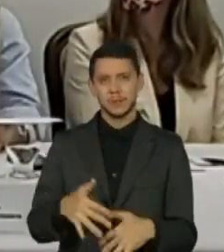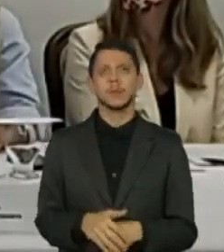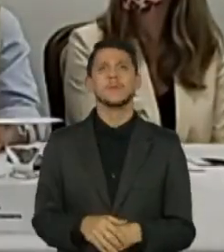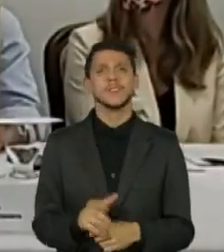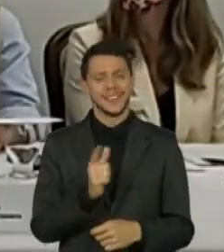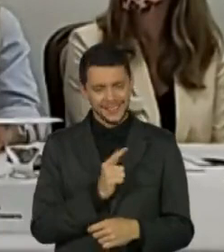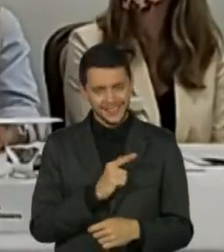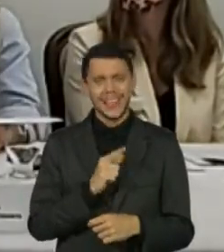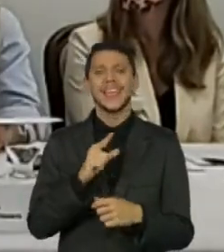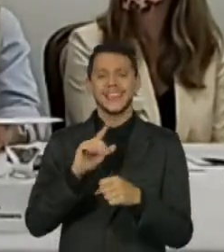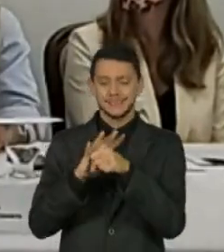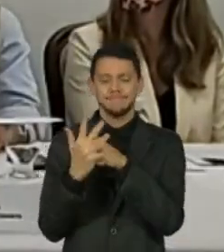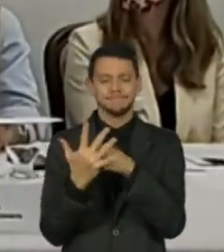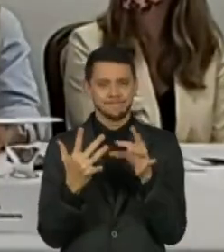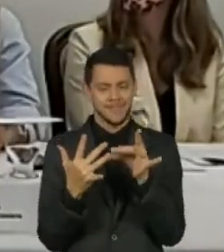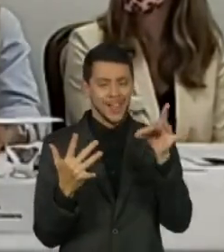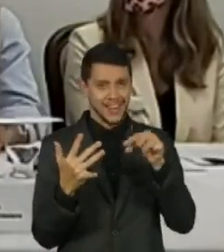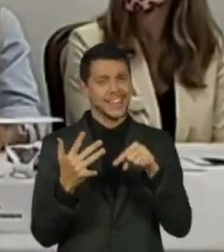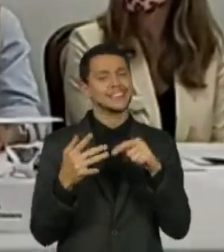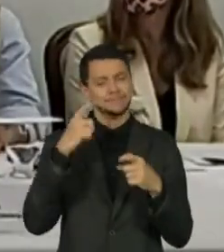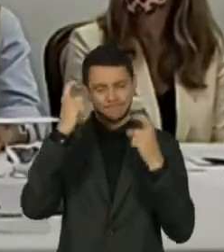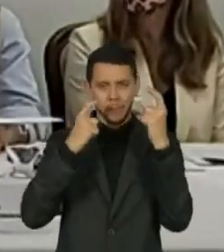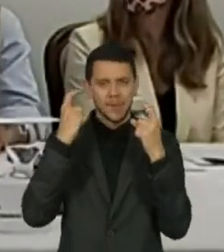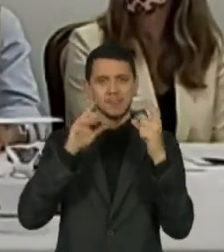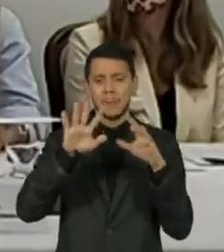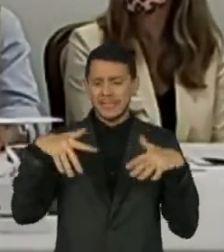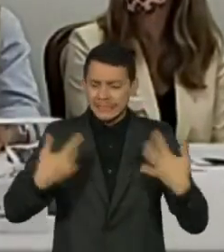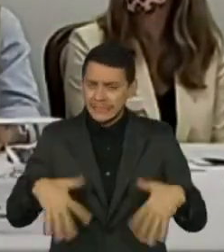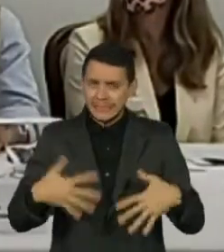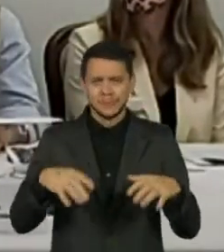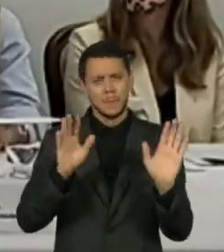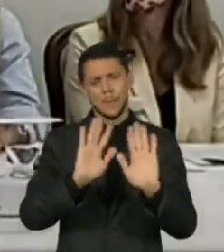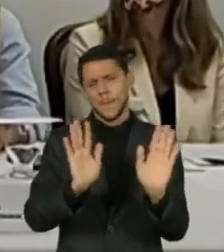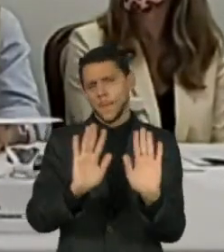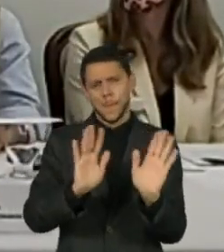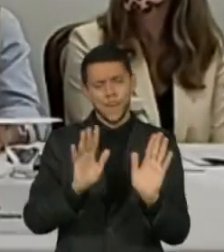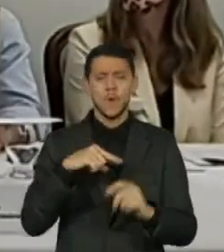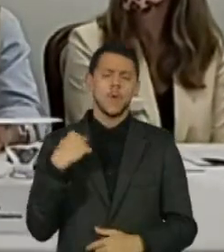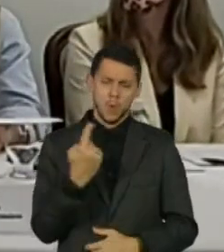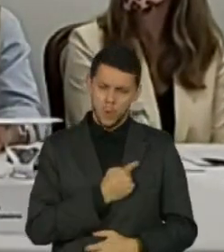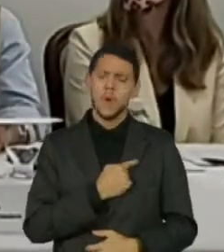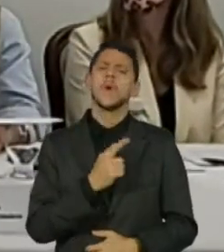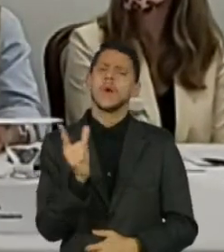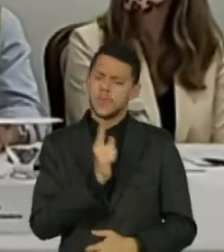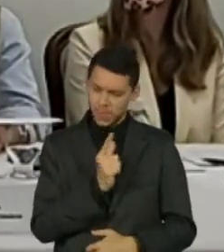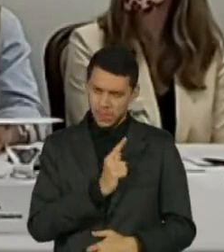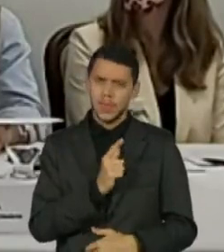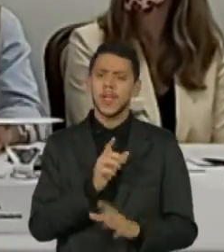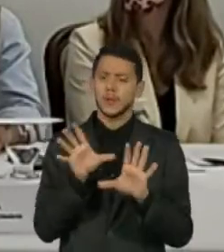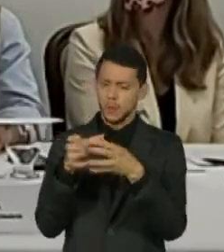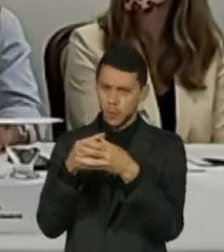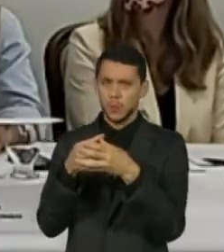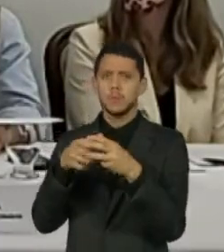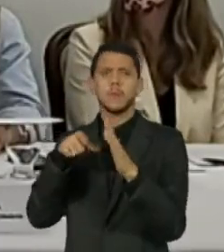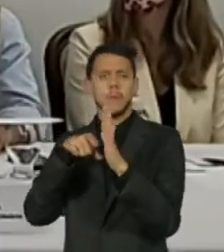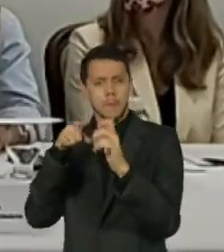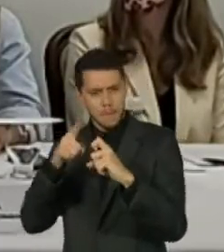mas não é uma variante de desespero. Não é uma variante de desespero porque nós temos autoridades sanitárias